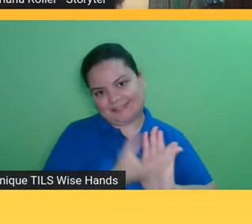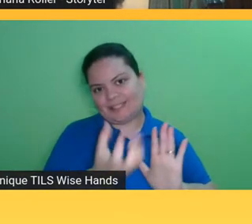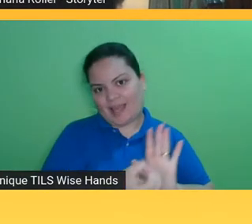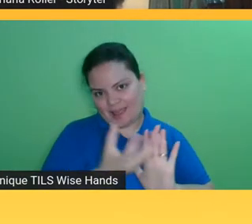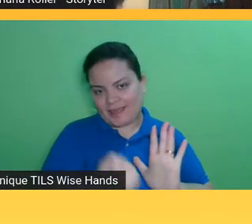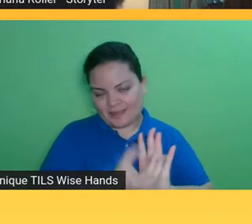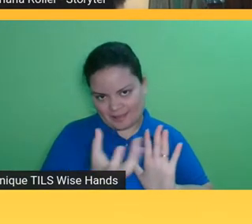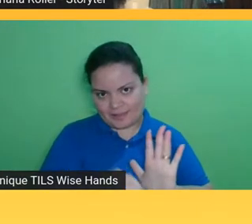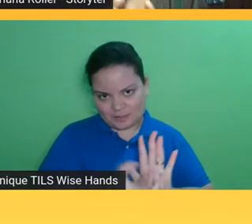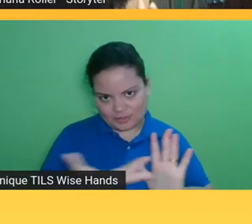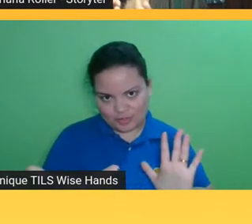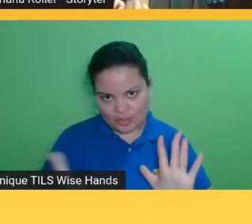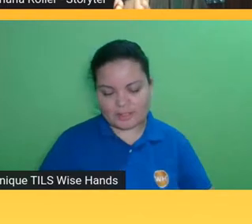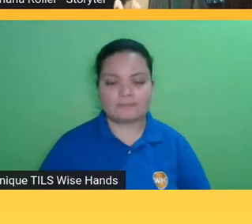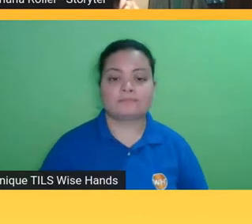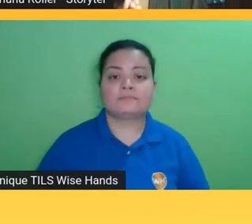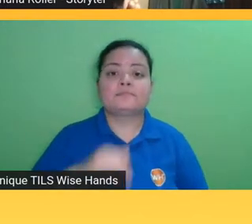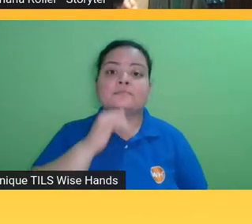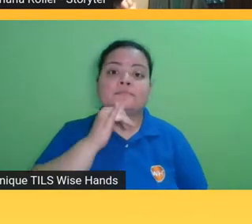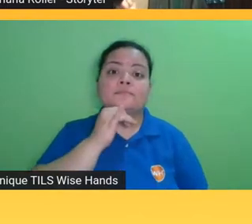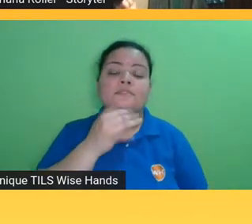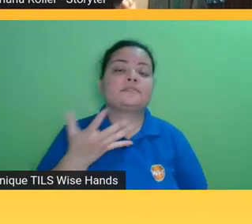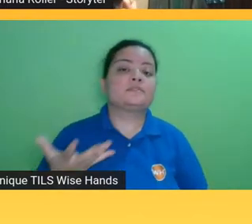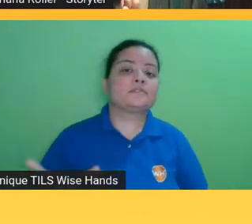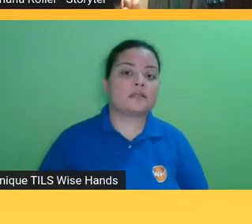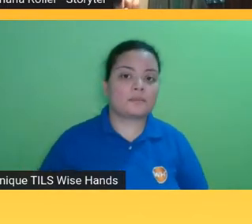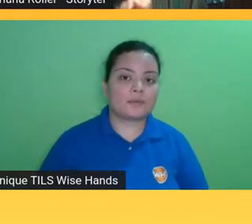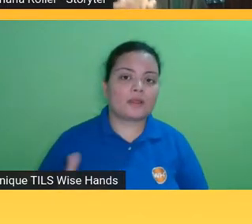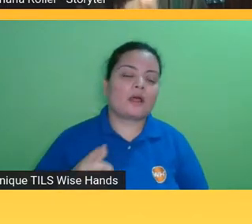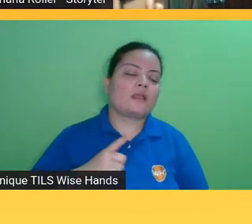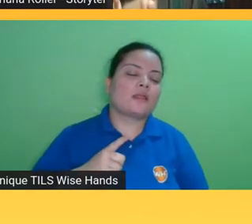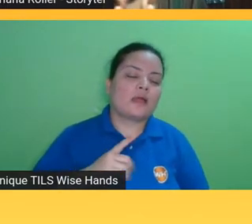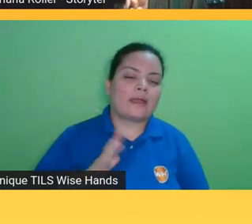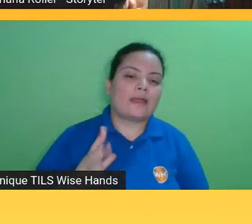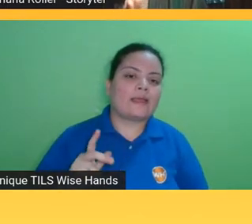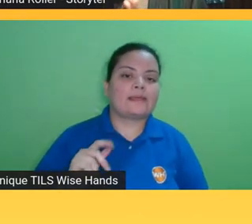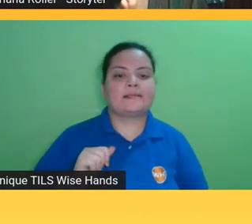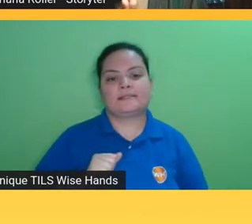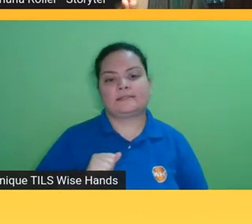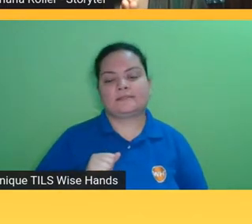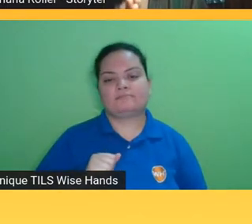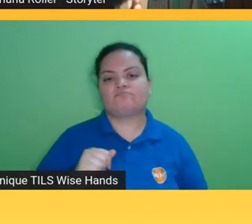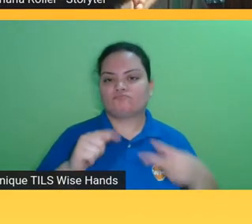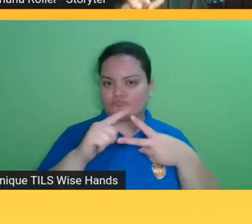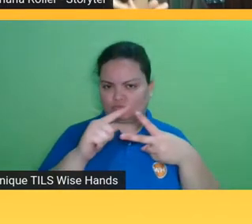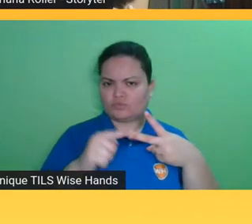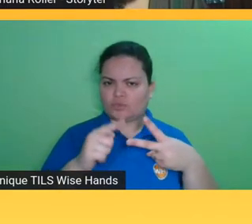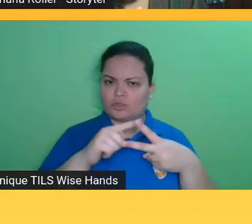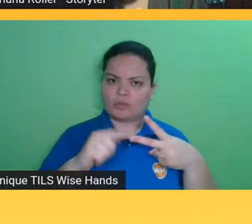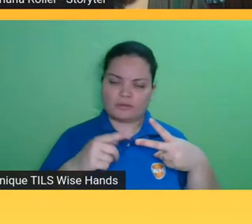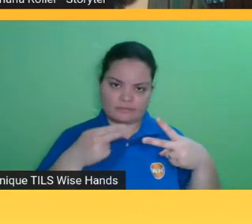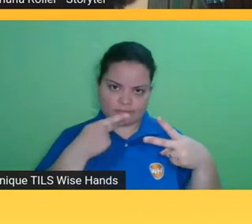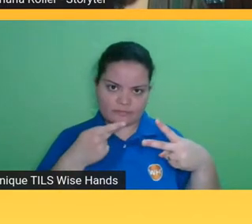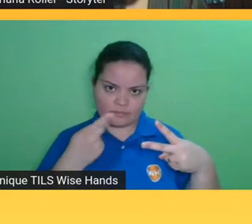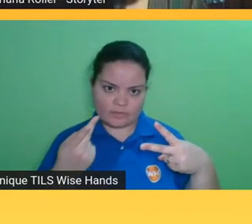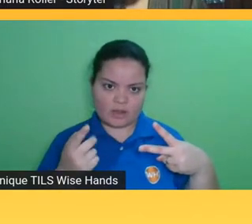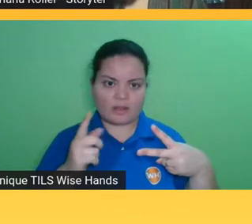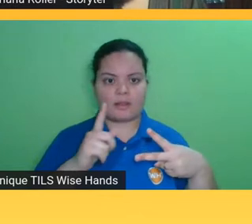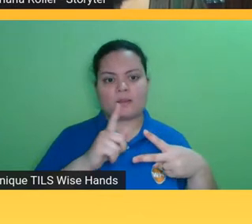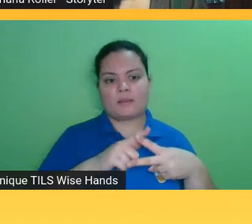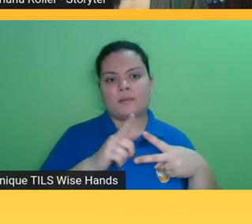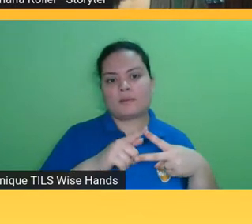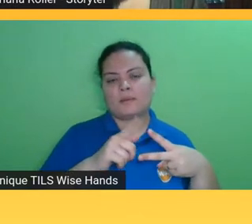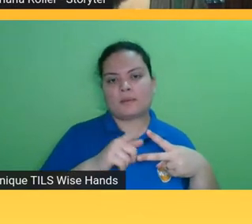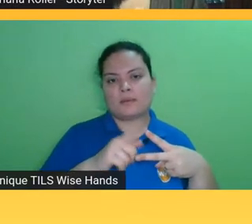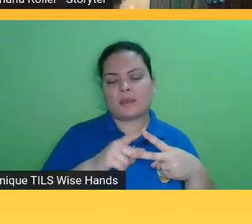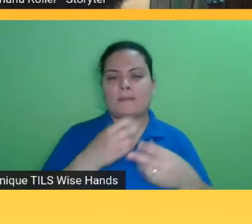gente tem a gente tem exemplos que estão indo muito bem nesse sentido e eu vou dar dois exemplos aqui a gente tem um autor chamado Guga Mafra que é um